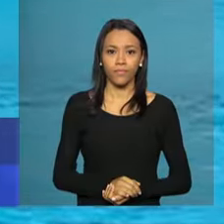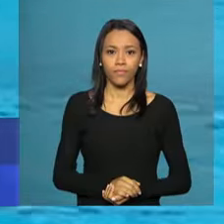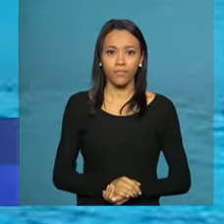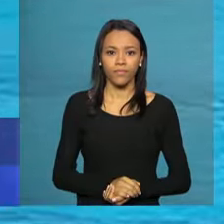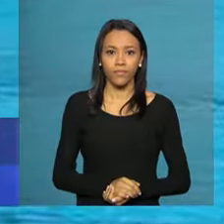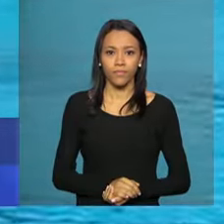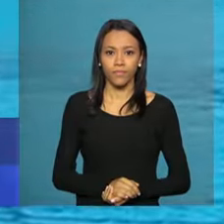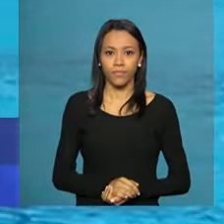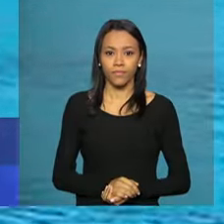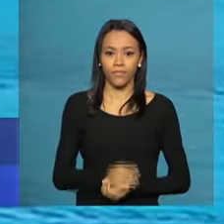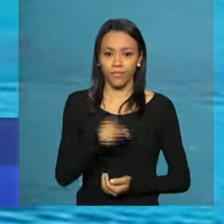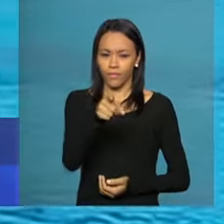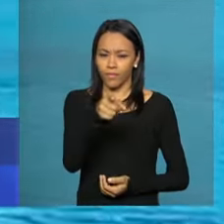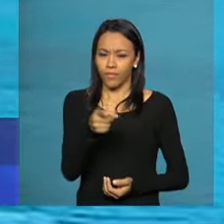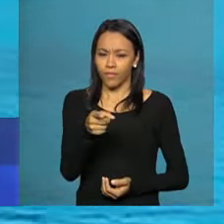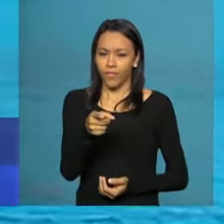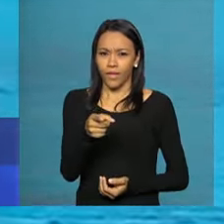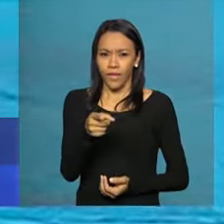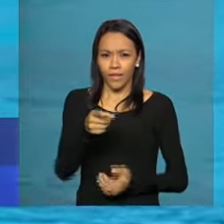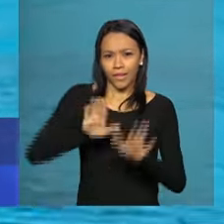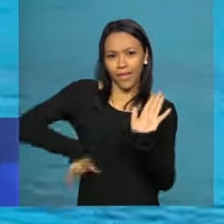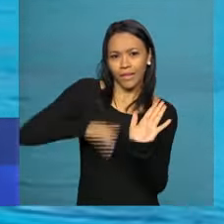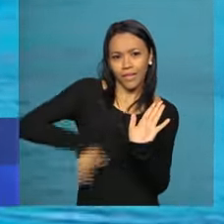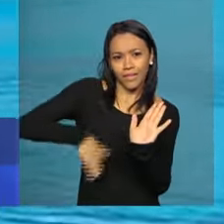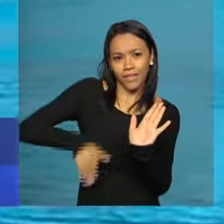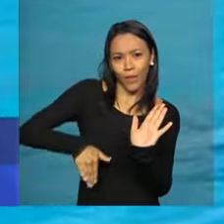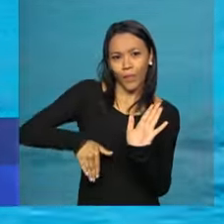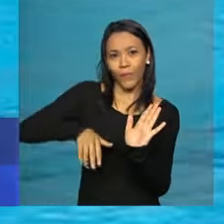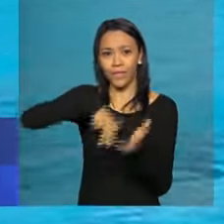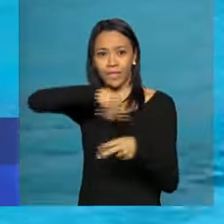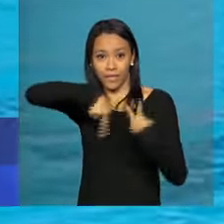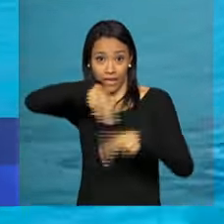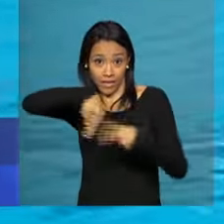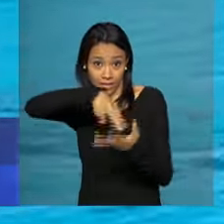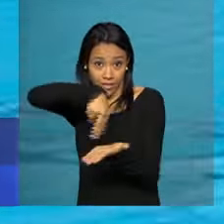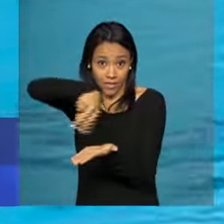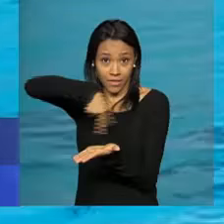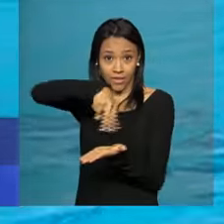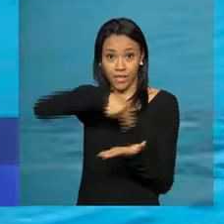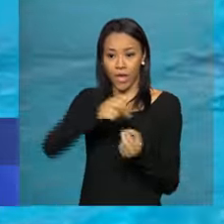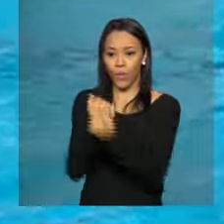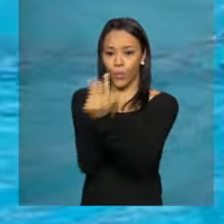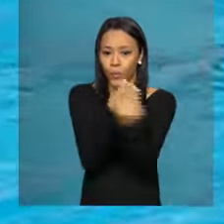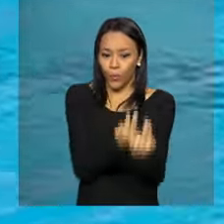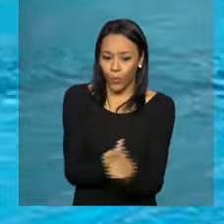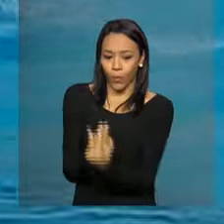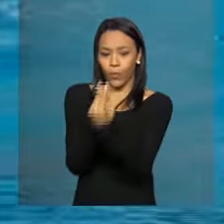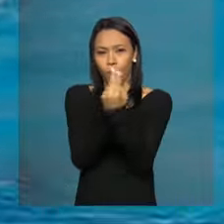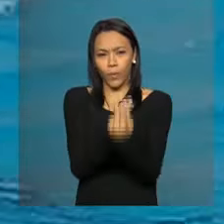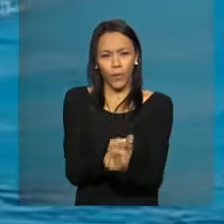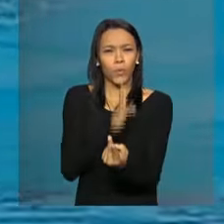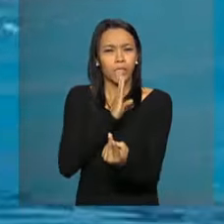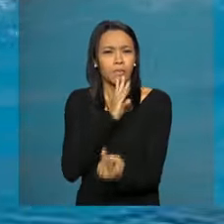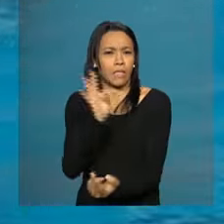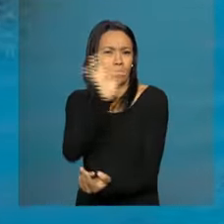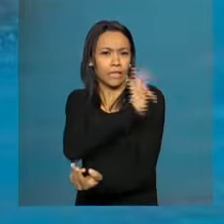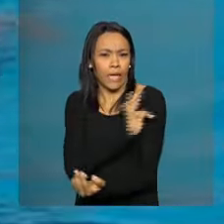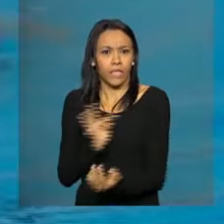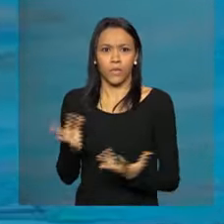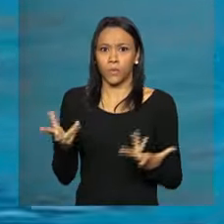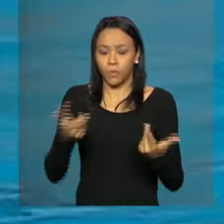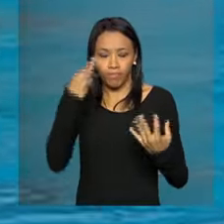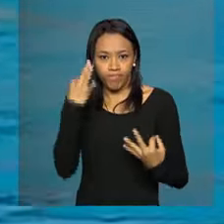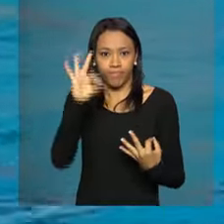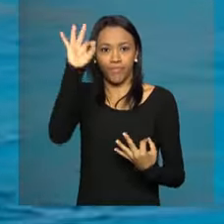Um encontro entre a natação e a dança. O Nado Sincronizado é sinônimo de técnica, ritmo, velocidade e